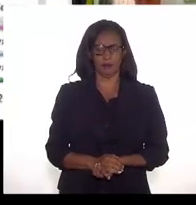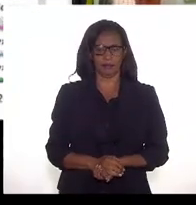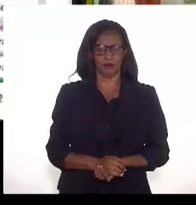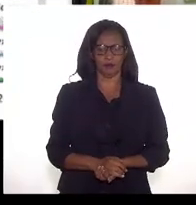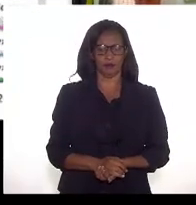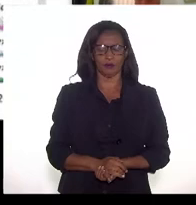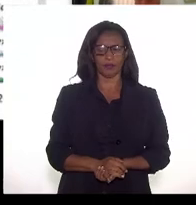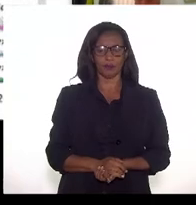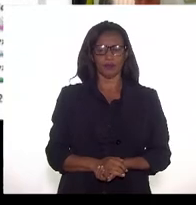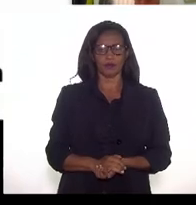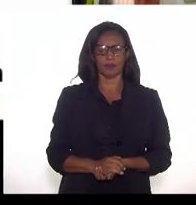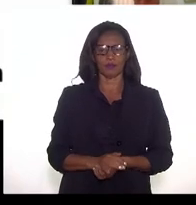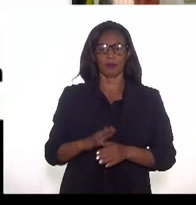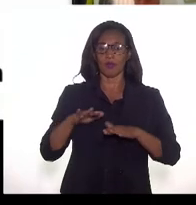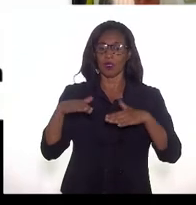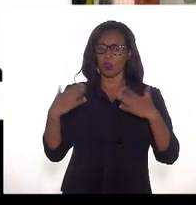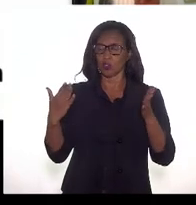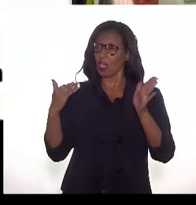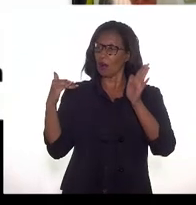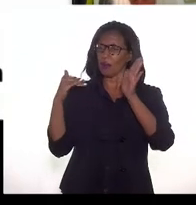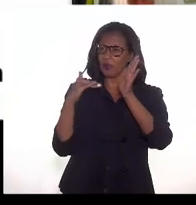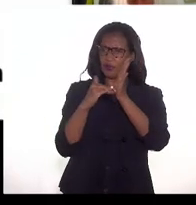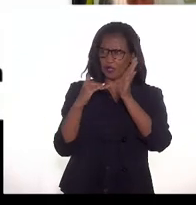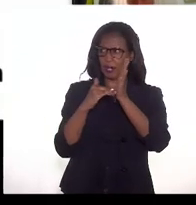já caminhando para o final, então,